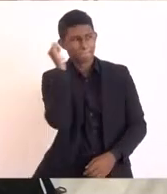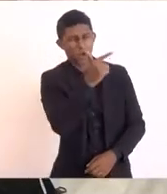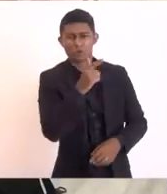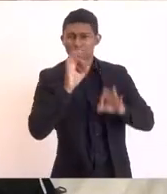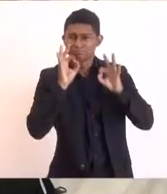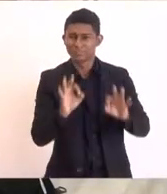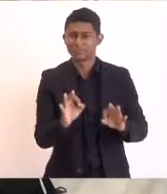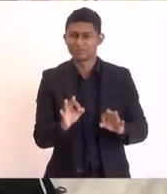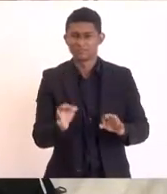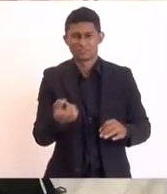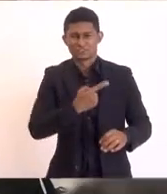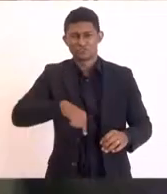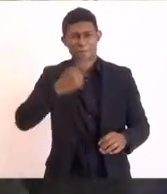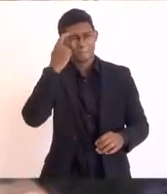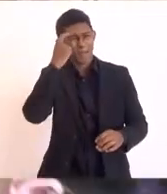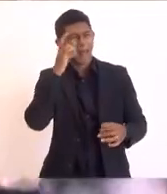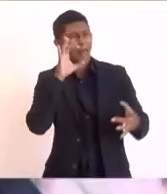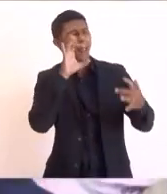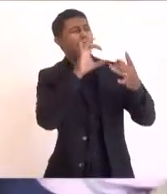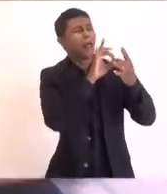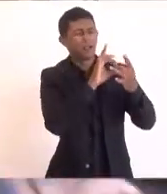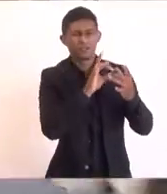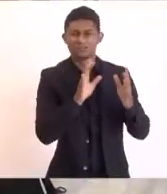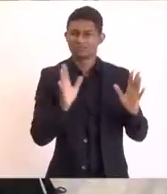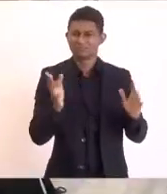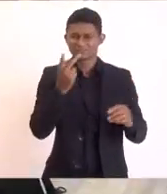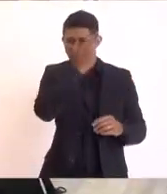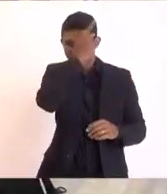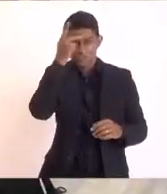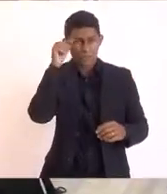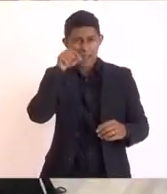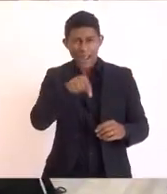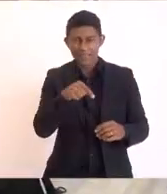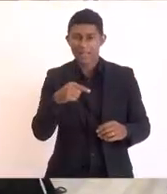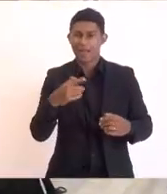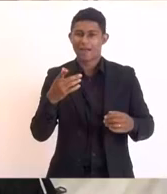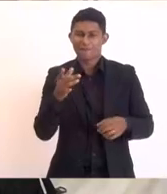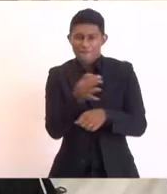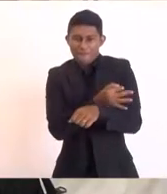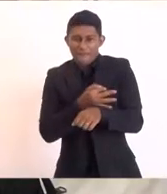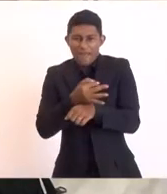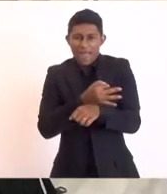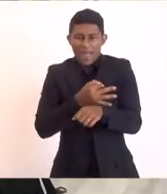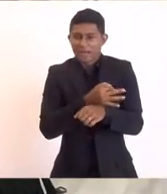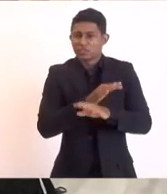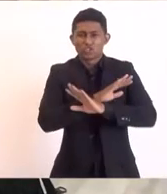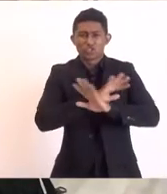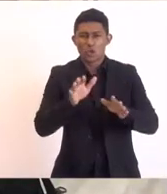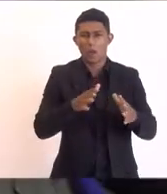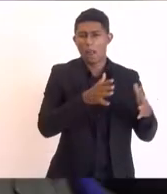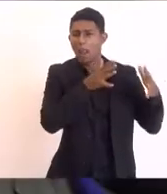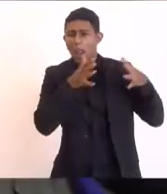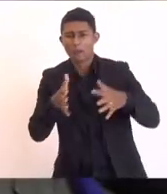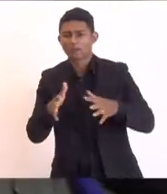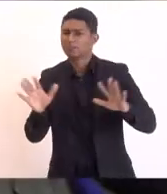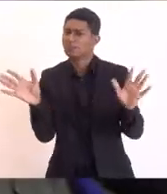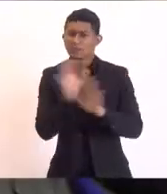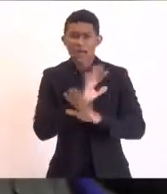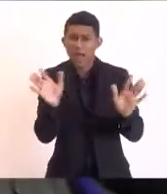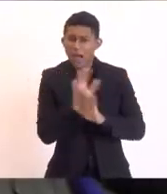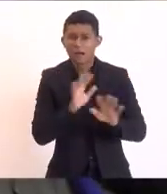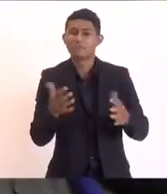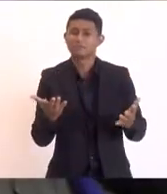gente não pode ficar dependendo só de quem vem aqui para a região dos vagos para passar as férias e já é um mercado consumidor muito grande não isso